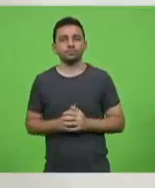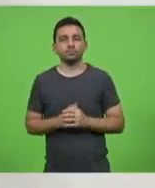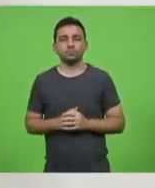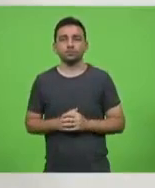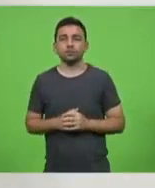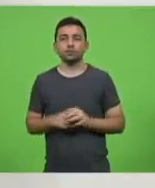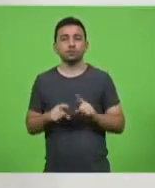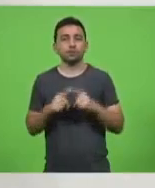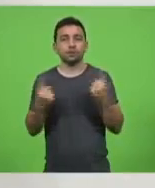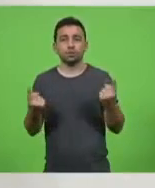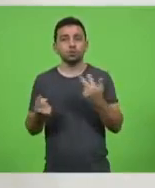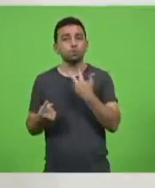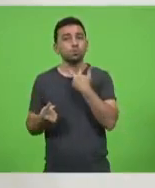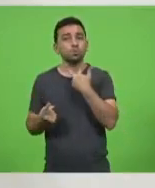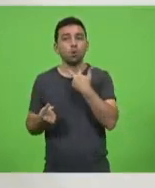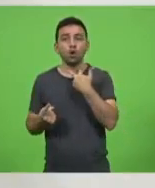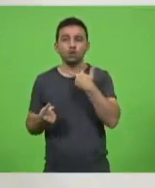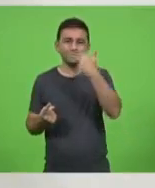a não aglomeração,